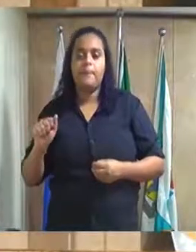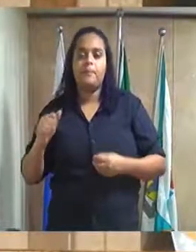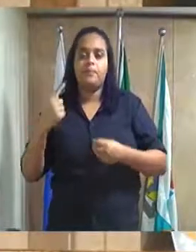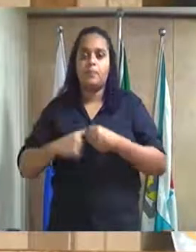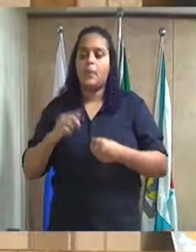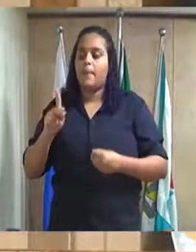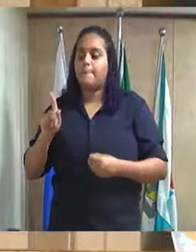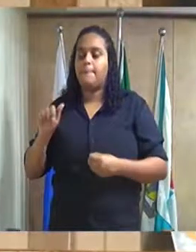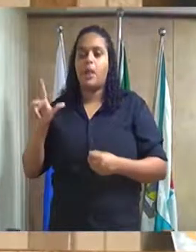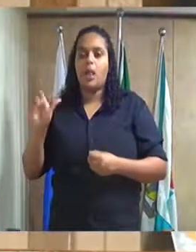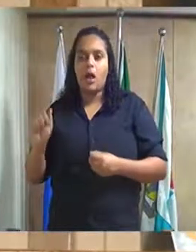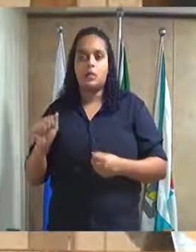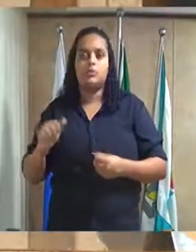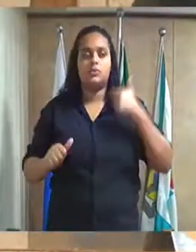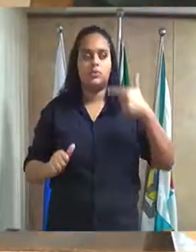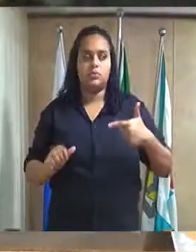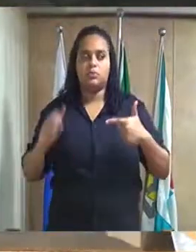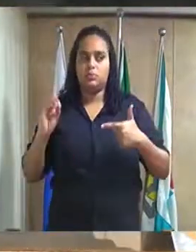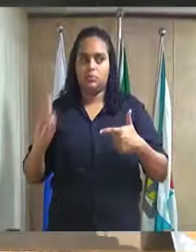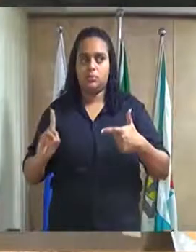segundo distrito deste município.